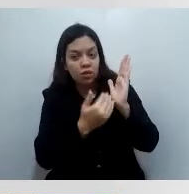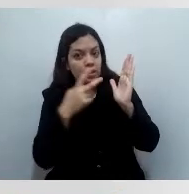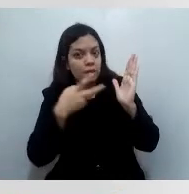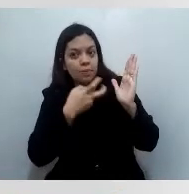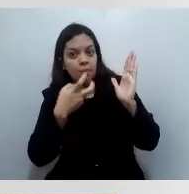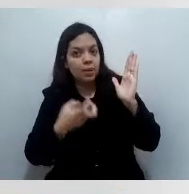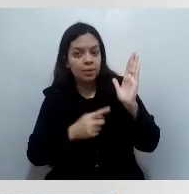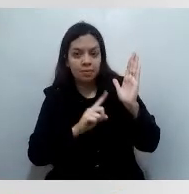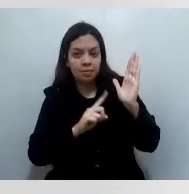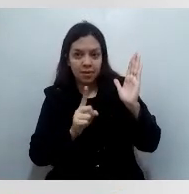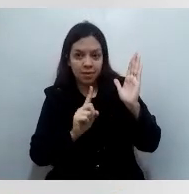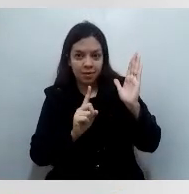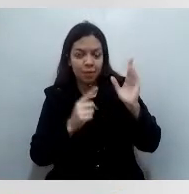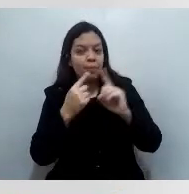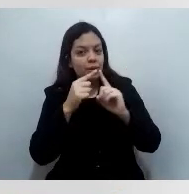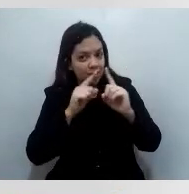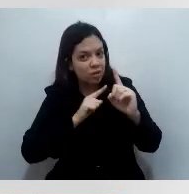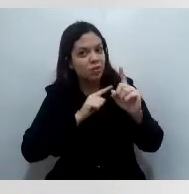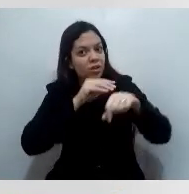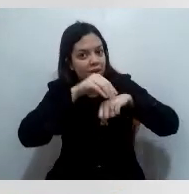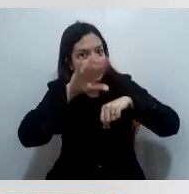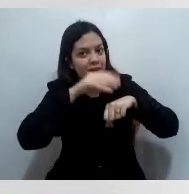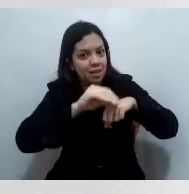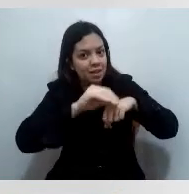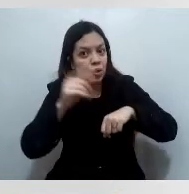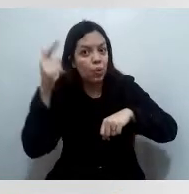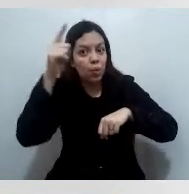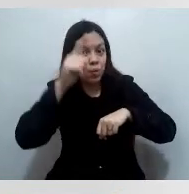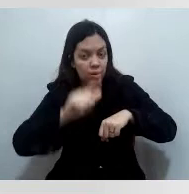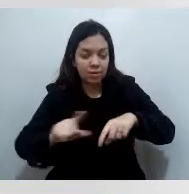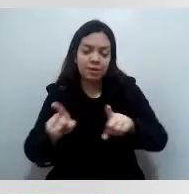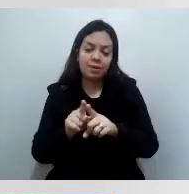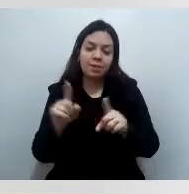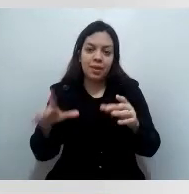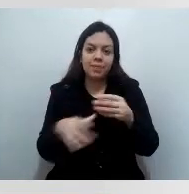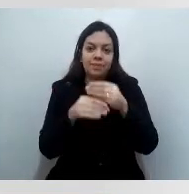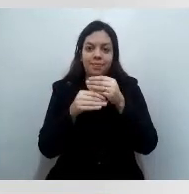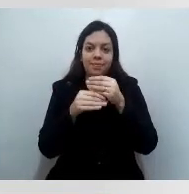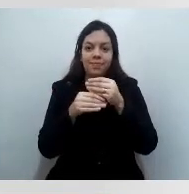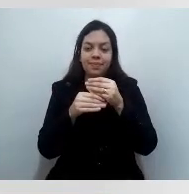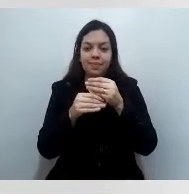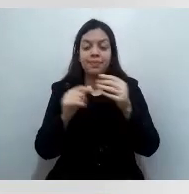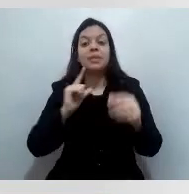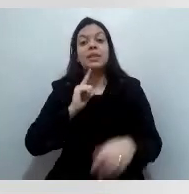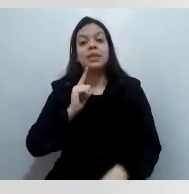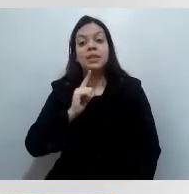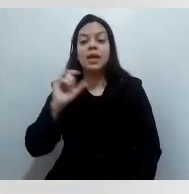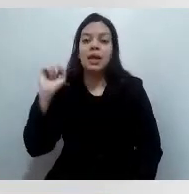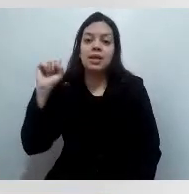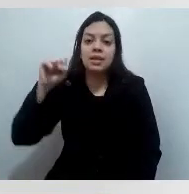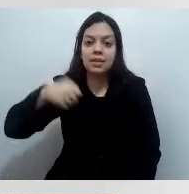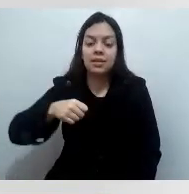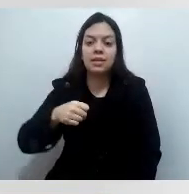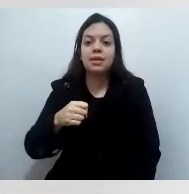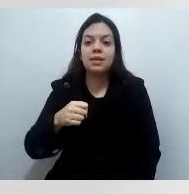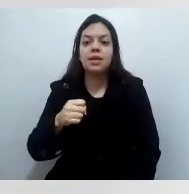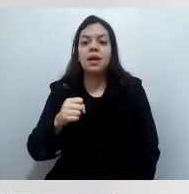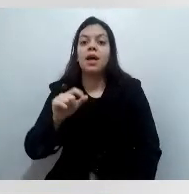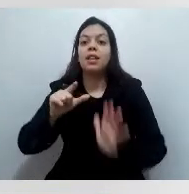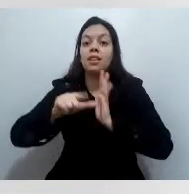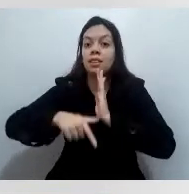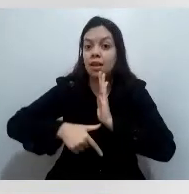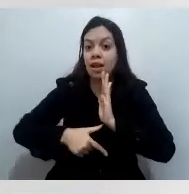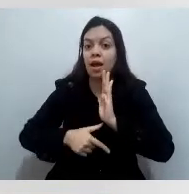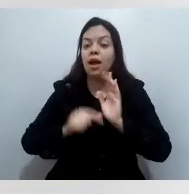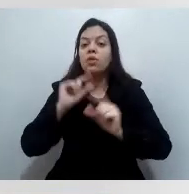outras orientações, não é? Então, tem sim um atraso no envio